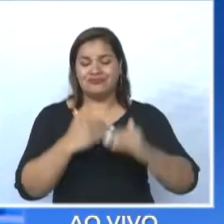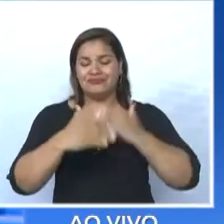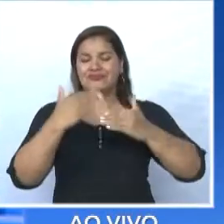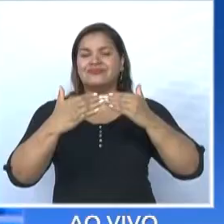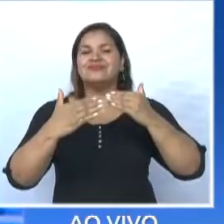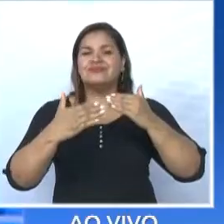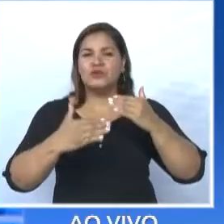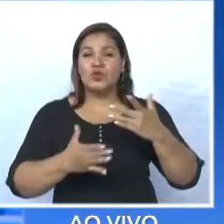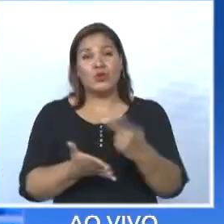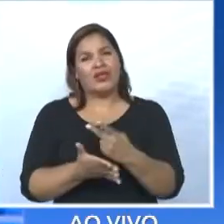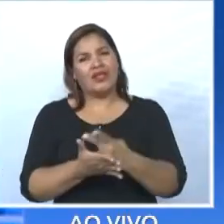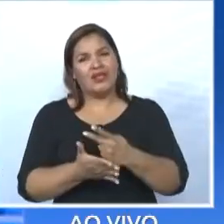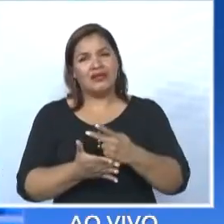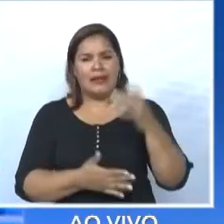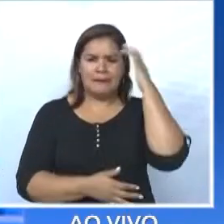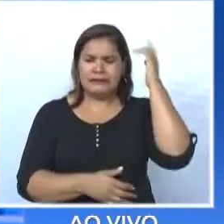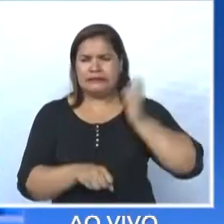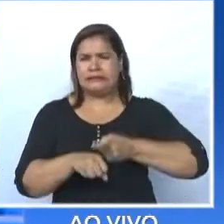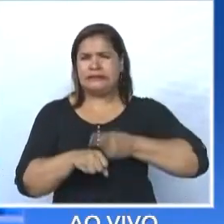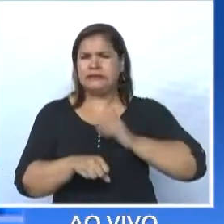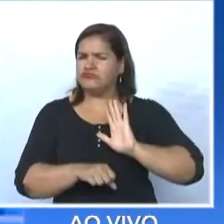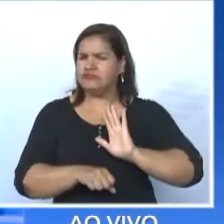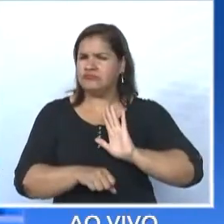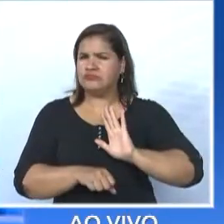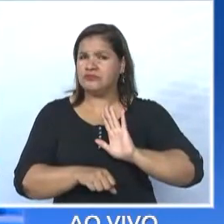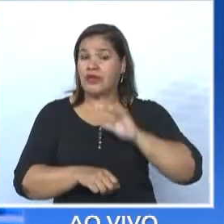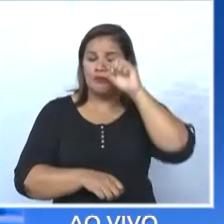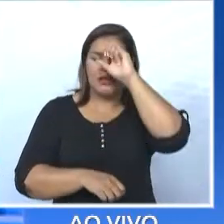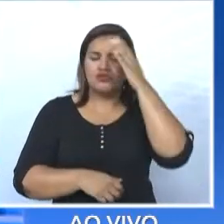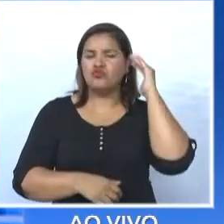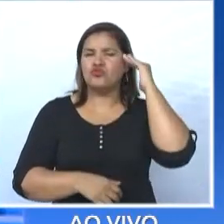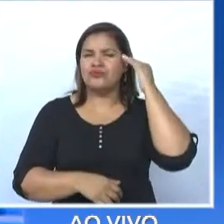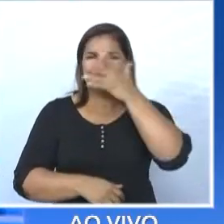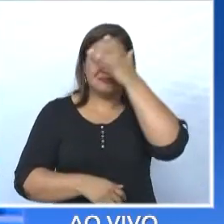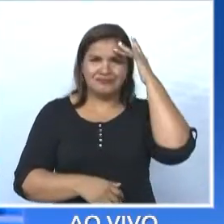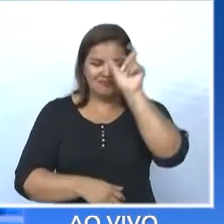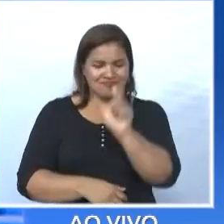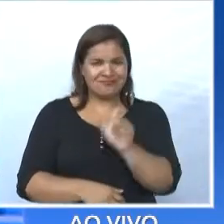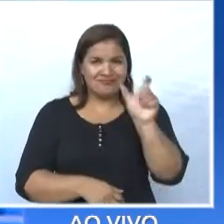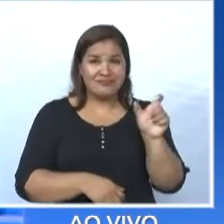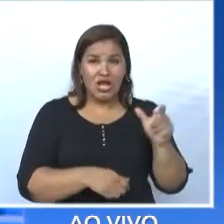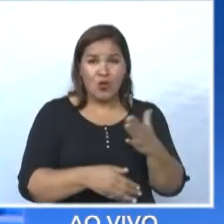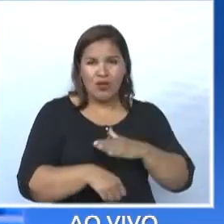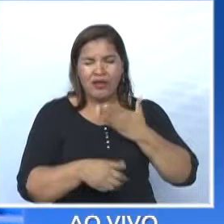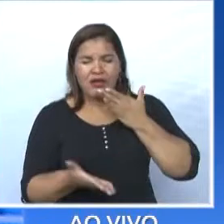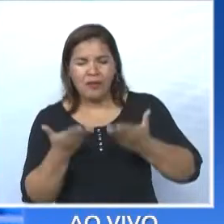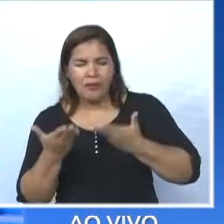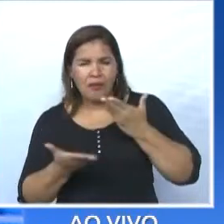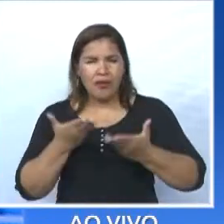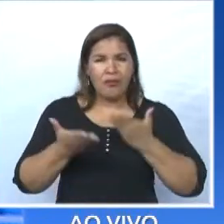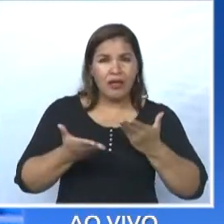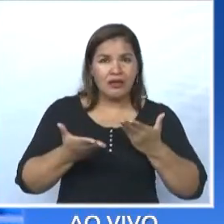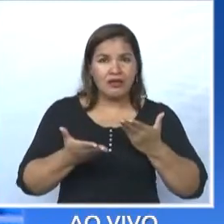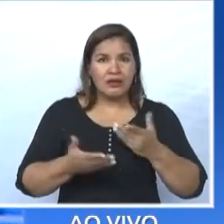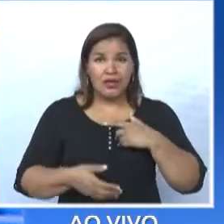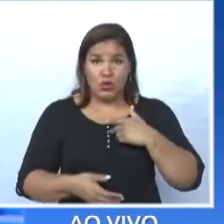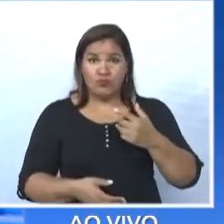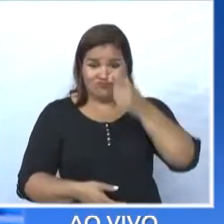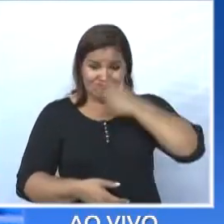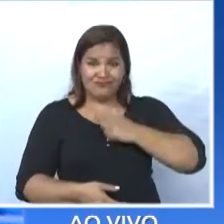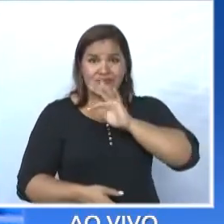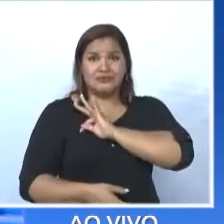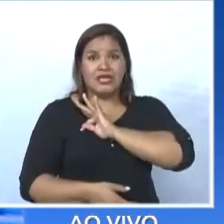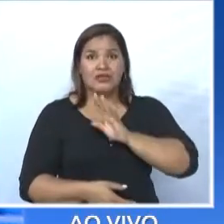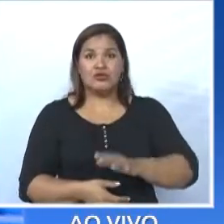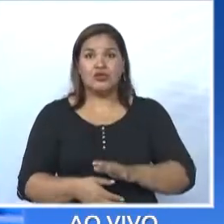deixa de ser cabeça dura, aprende a entender as pessoas, aprende a conversar com as pessoas, eu sou técnico, mas na política